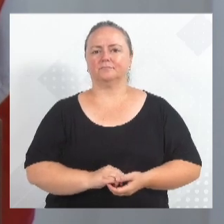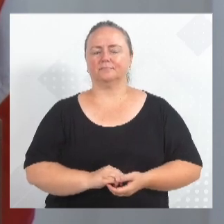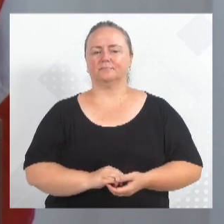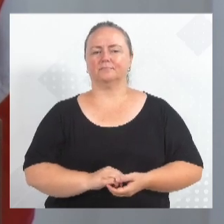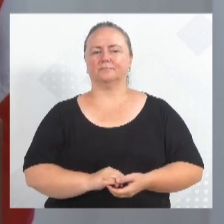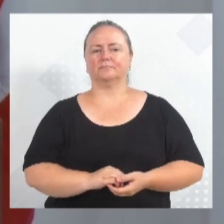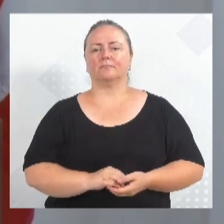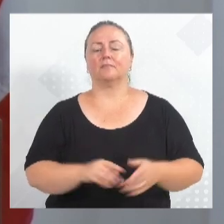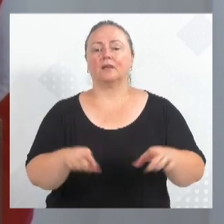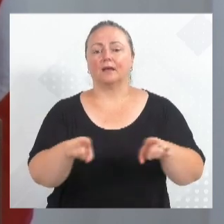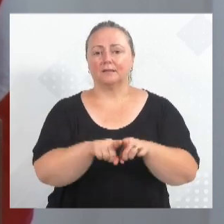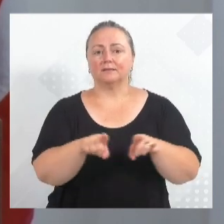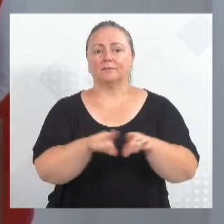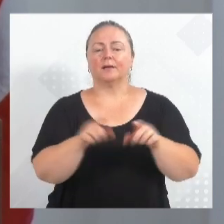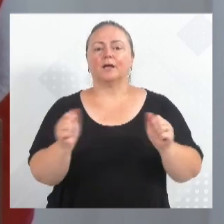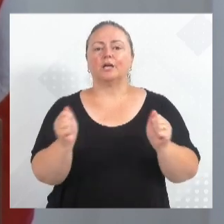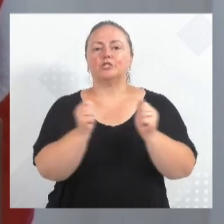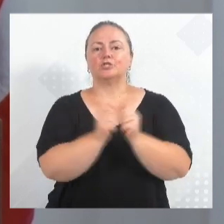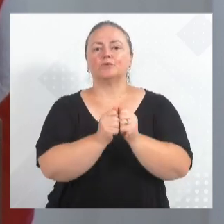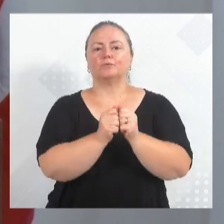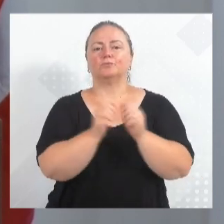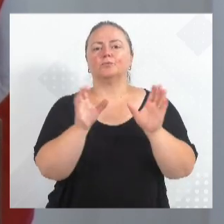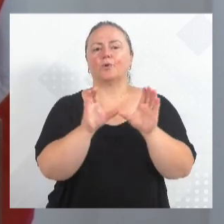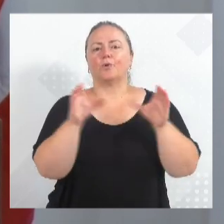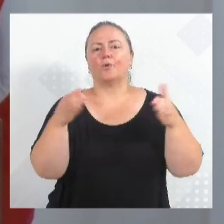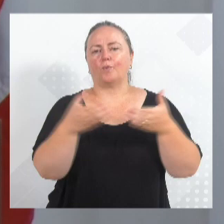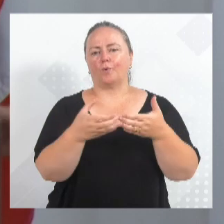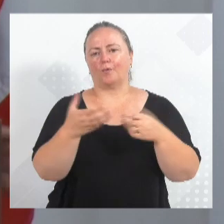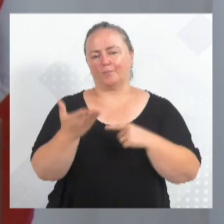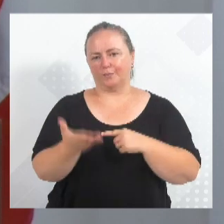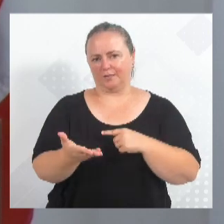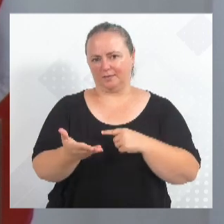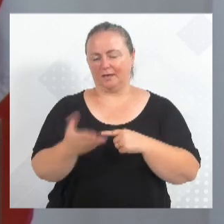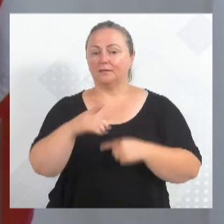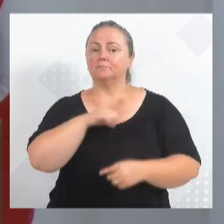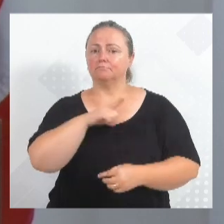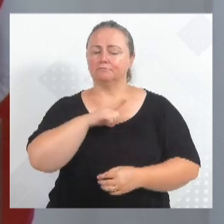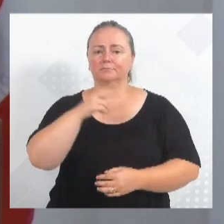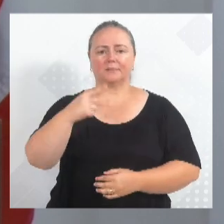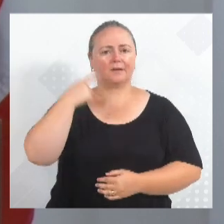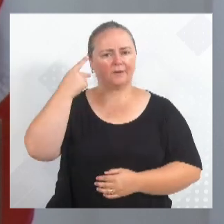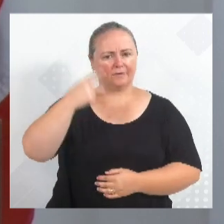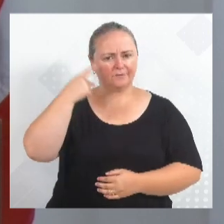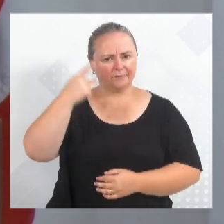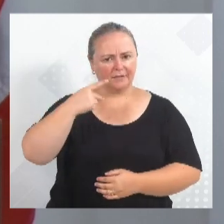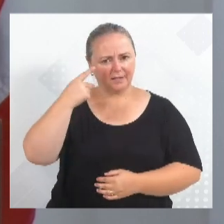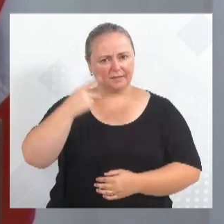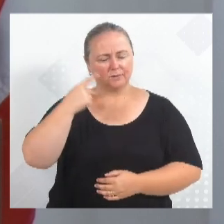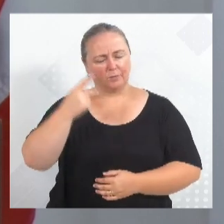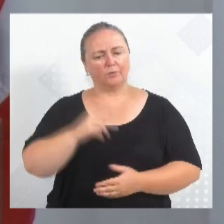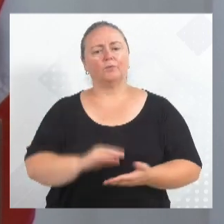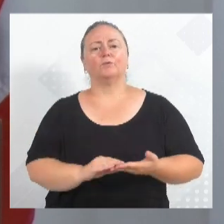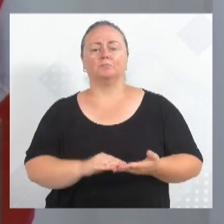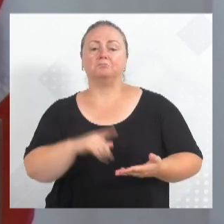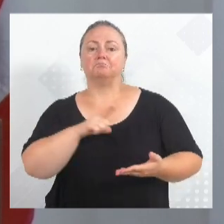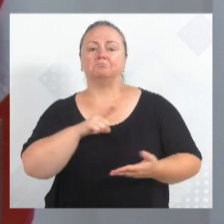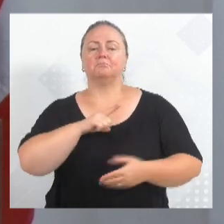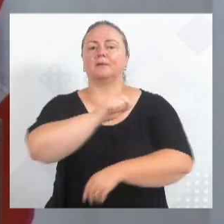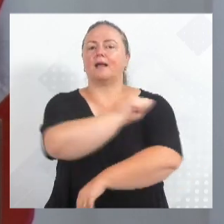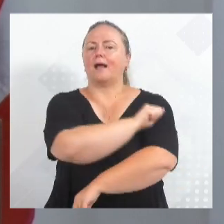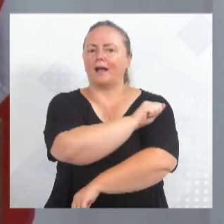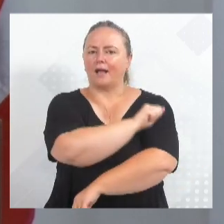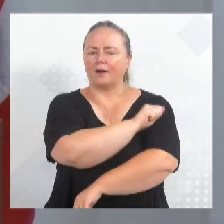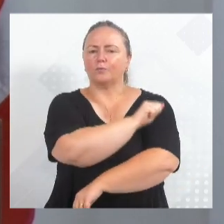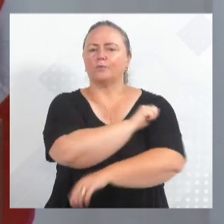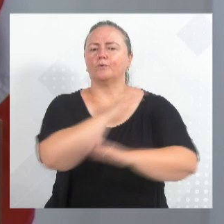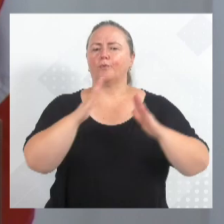da comunidade do Bela Vista, vereadores da região, próprios alunos que residem aqui,